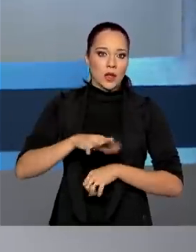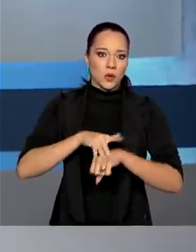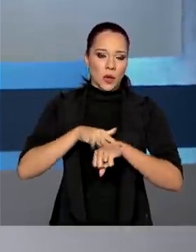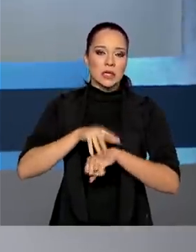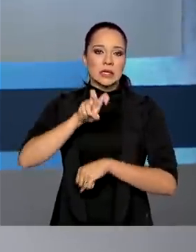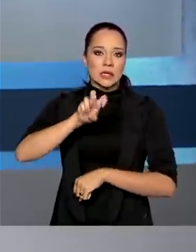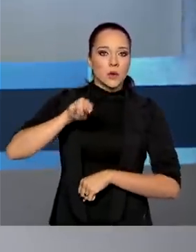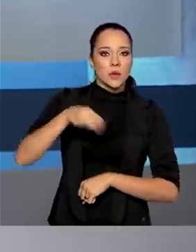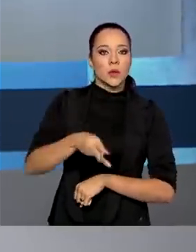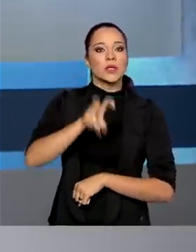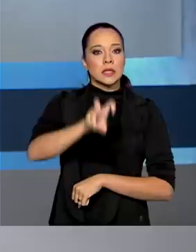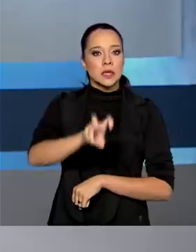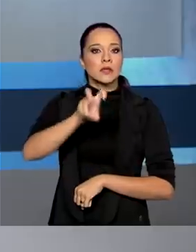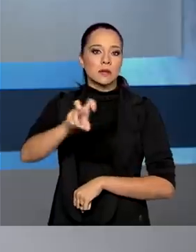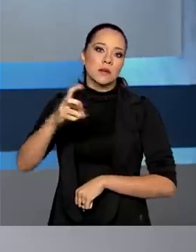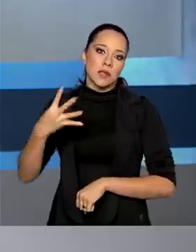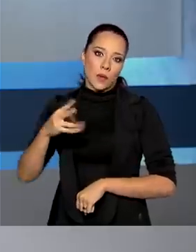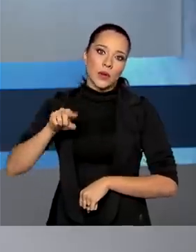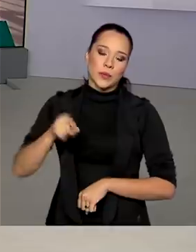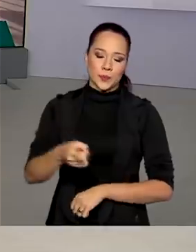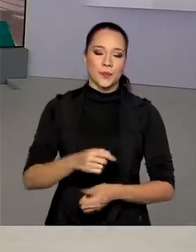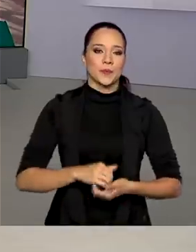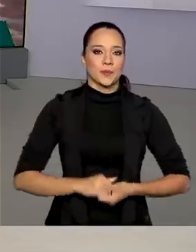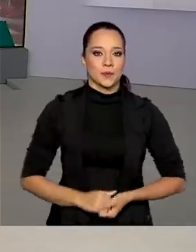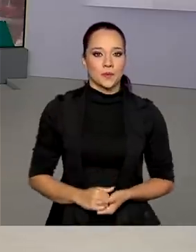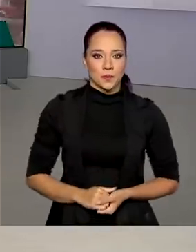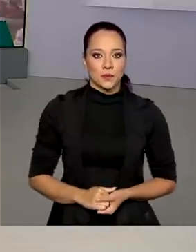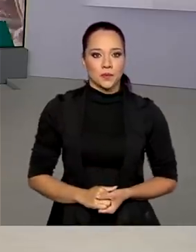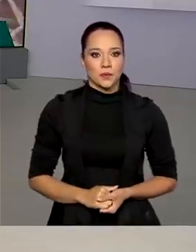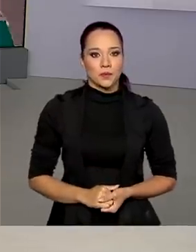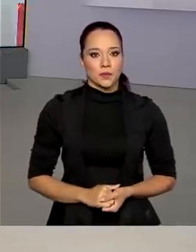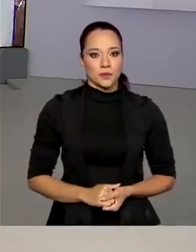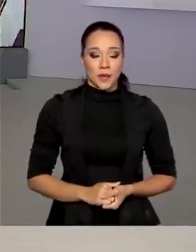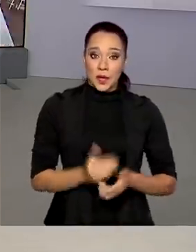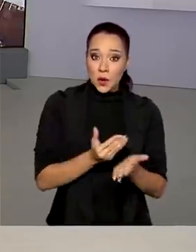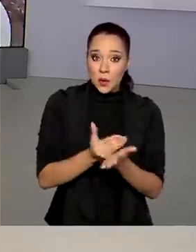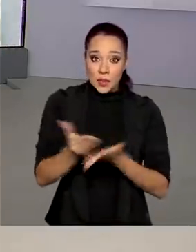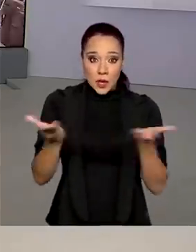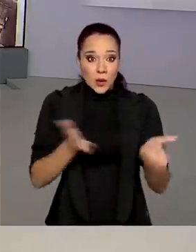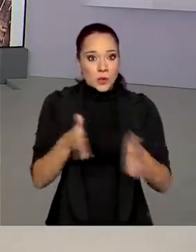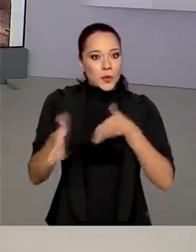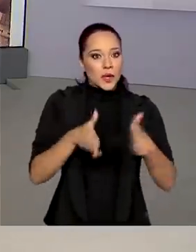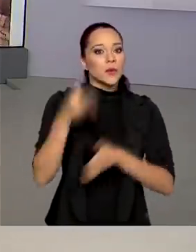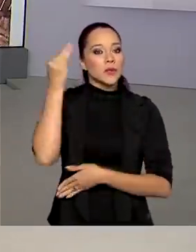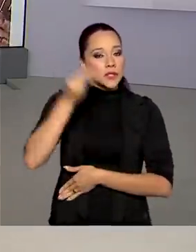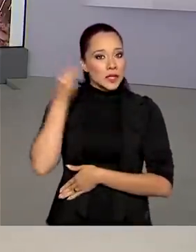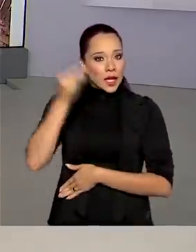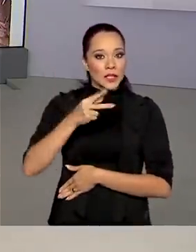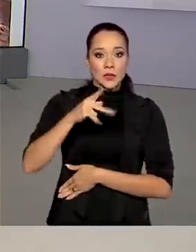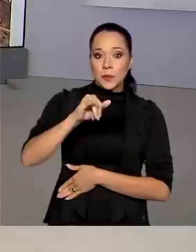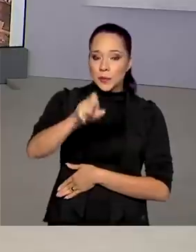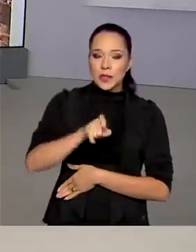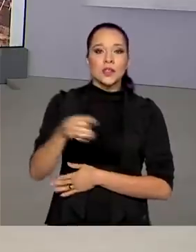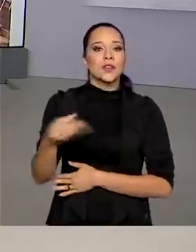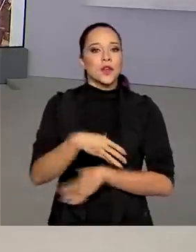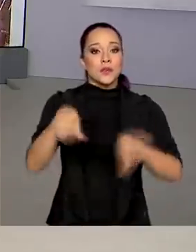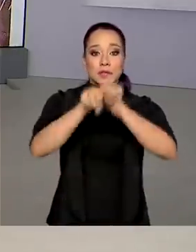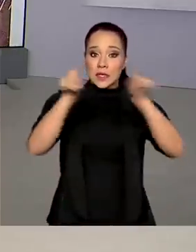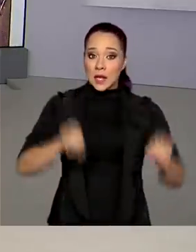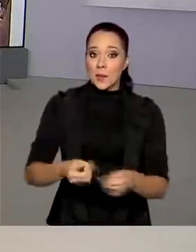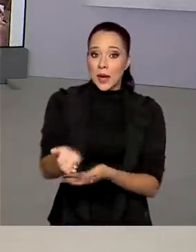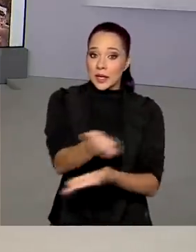.554.000. E começou hoje o período de testes do PIX, o novo sistema para